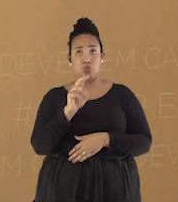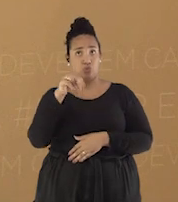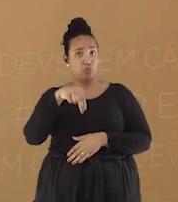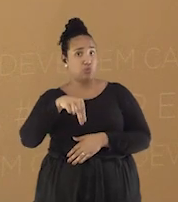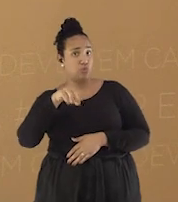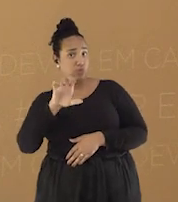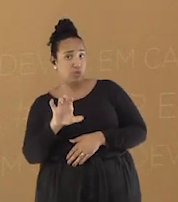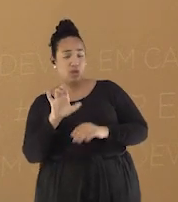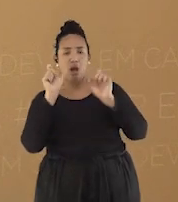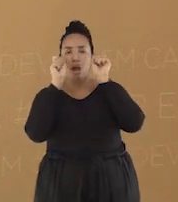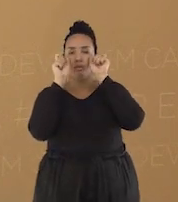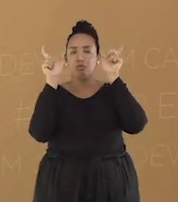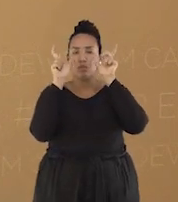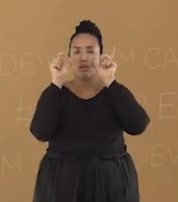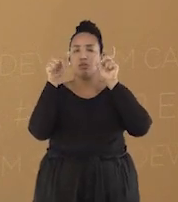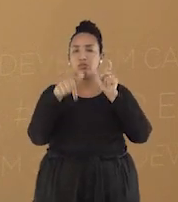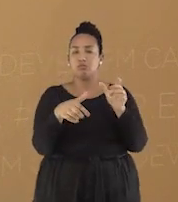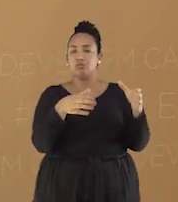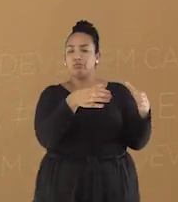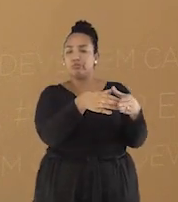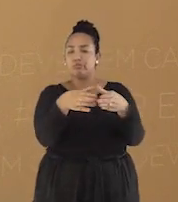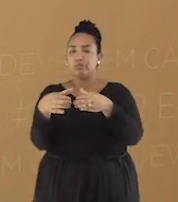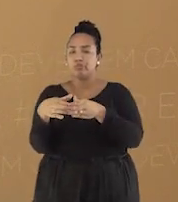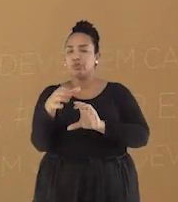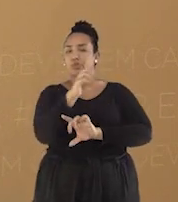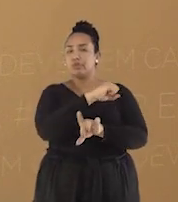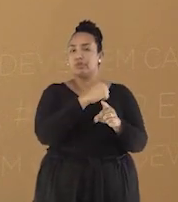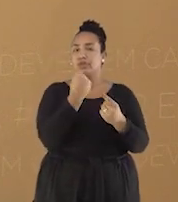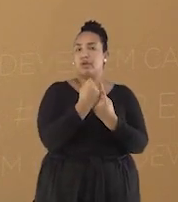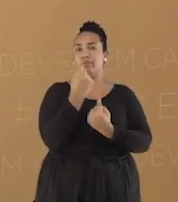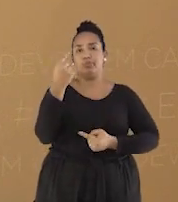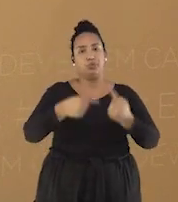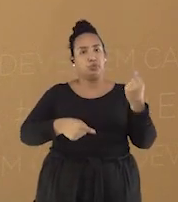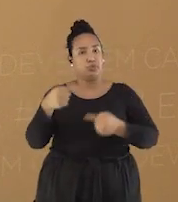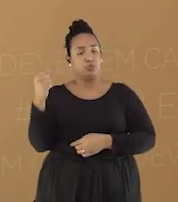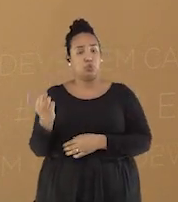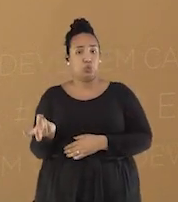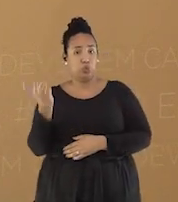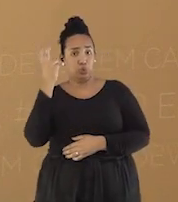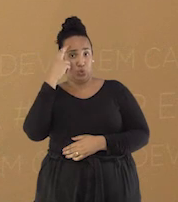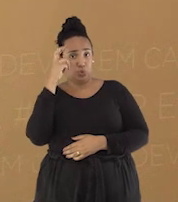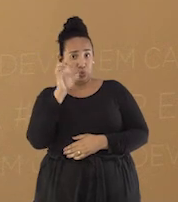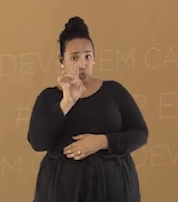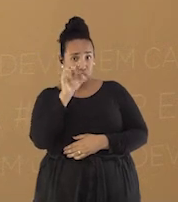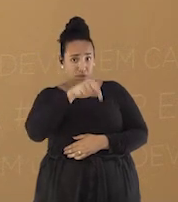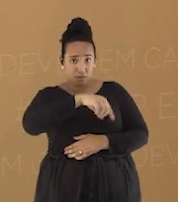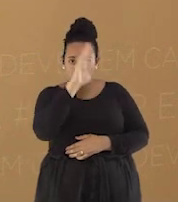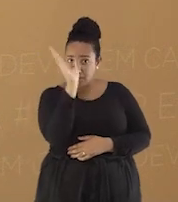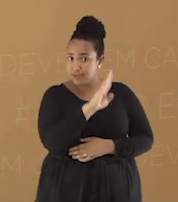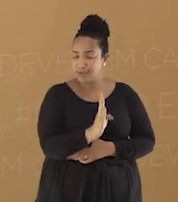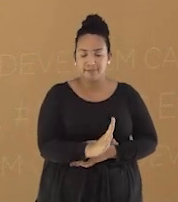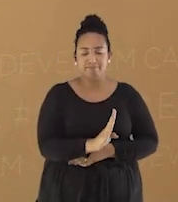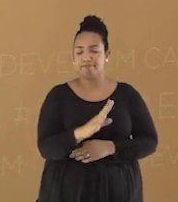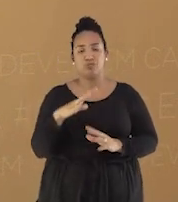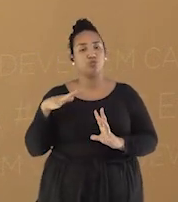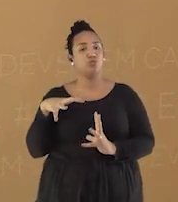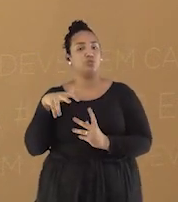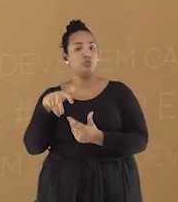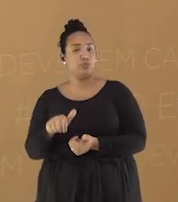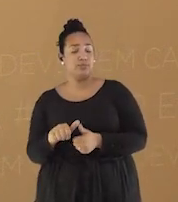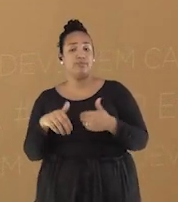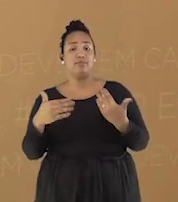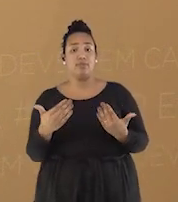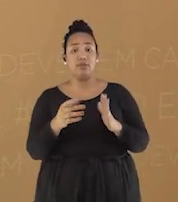assim dizer, aos movimentos sociais, políticos e culturais, não só do Brasil, mas do mundo. Logo após a sua